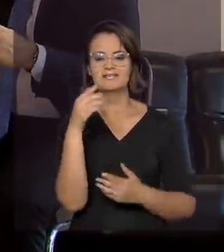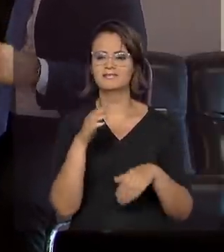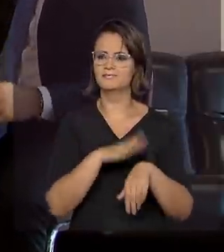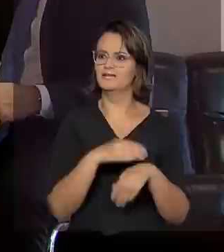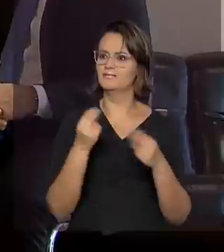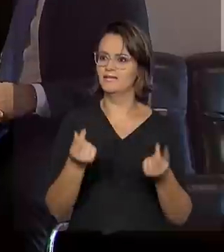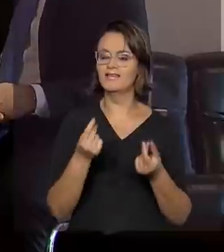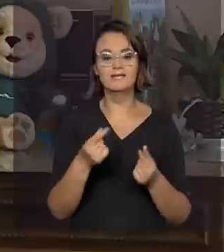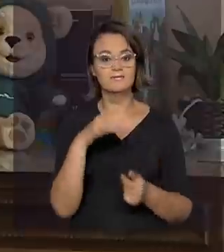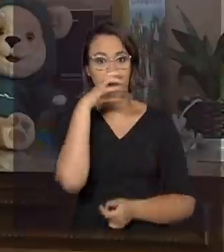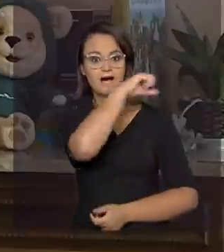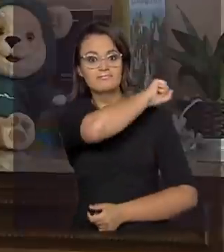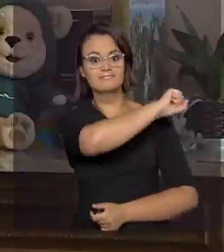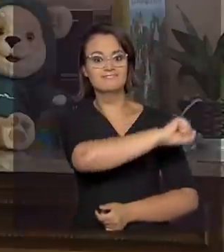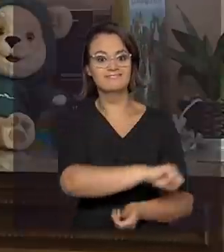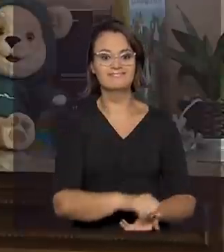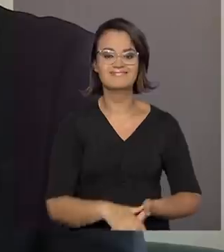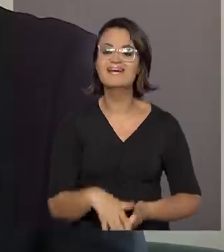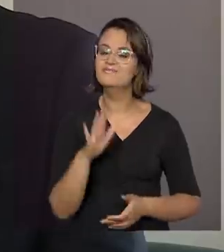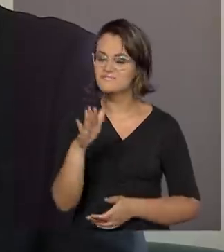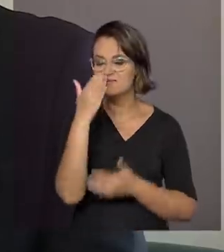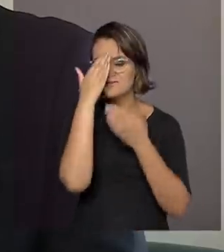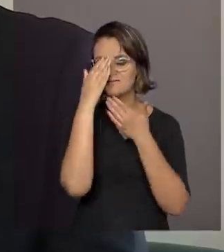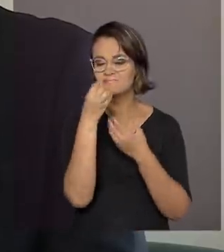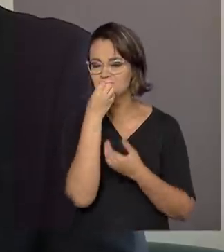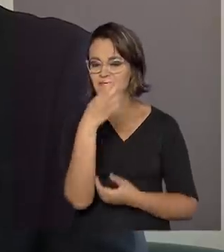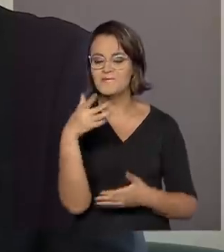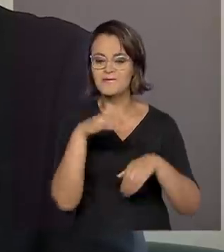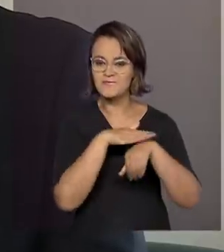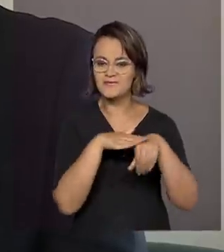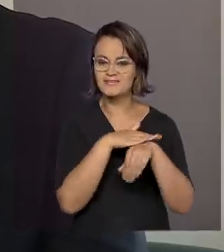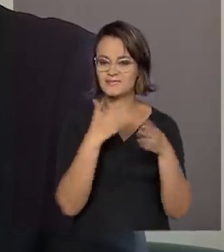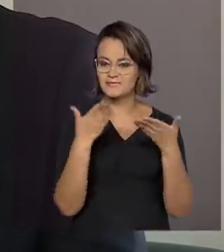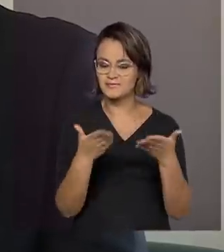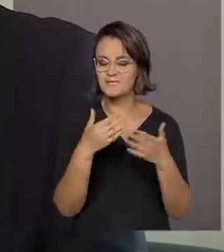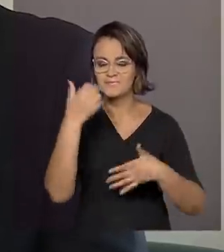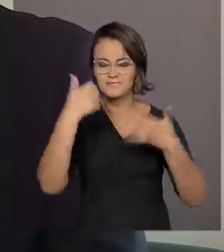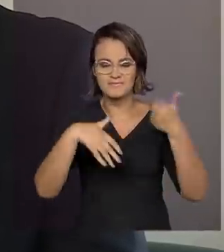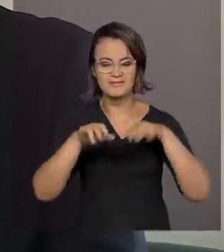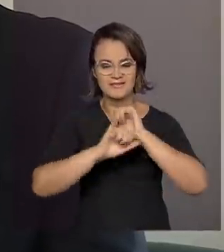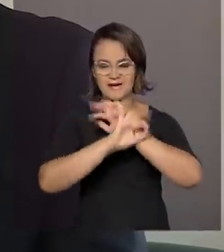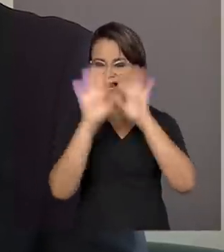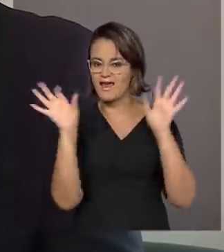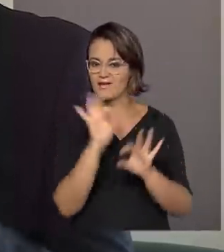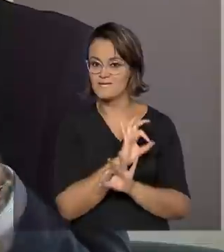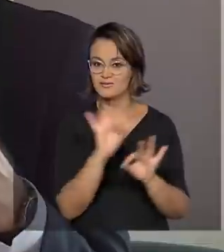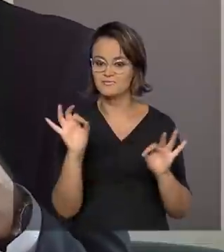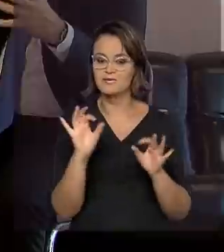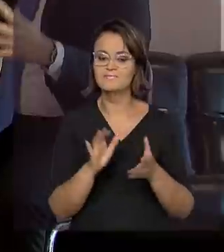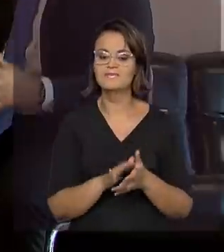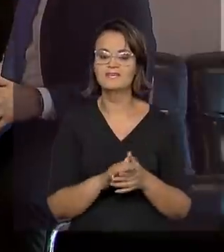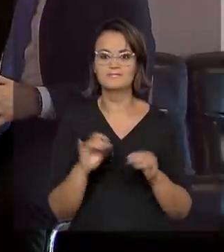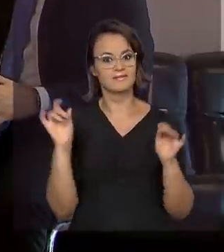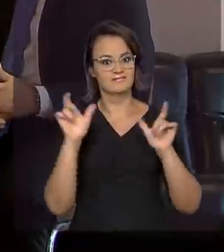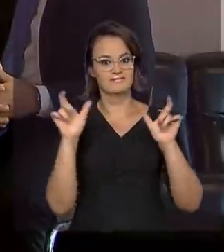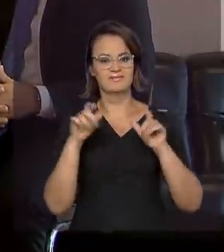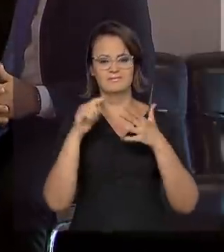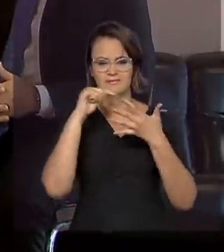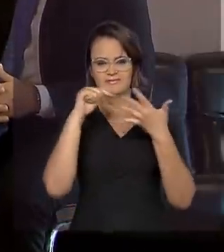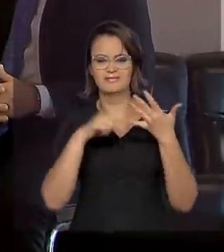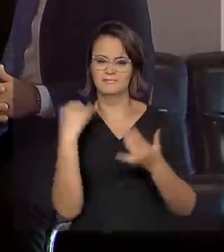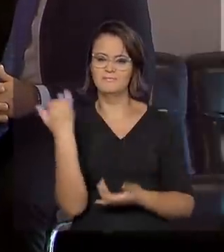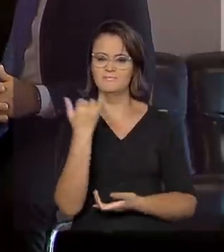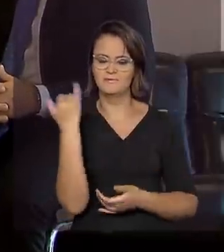longo, mas passa rápido. Pois é. Mas foi muito boa a conversa com o senhor, obrigado pelos esclarecimentos aí, para chamar atenção sobre essas questões